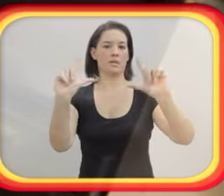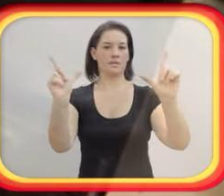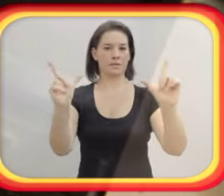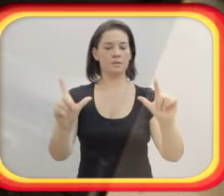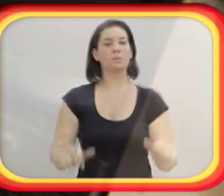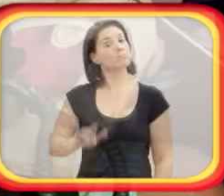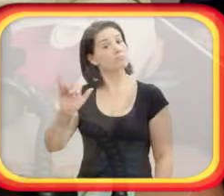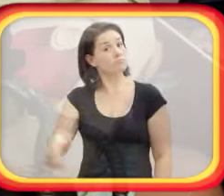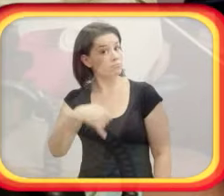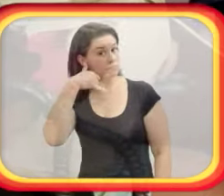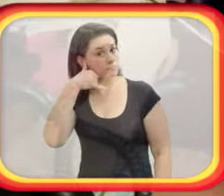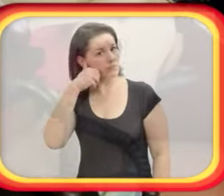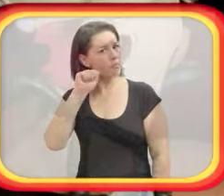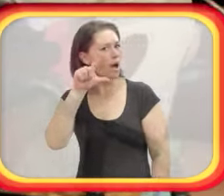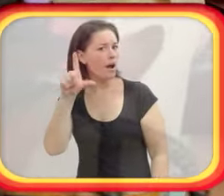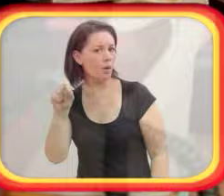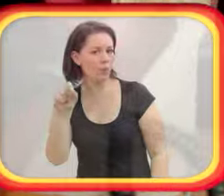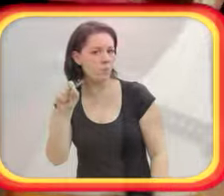canais da televisão.